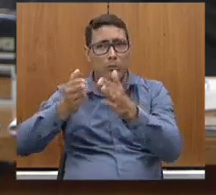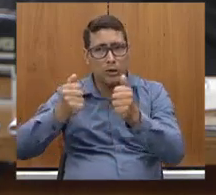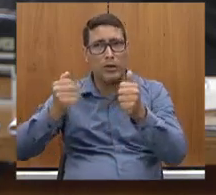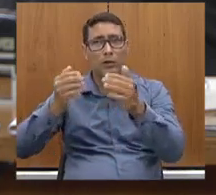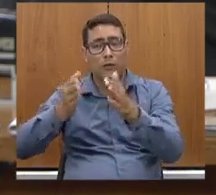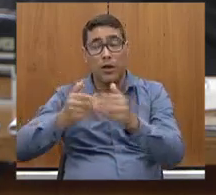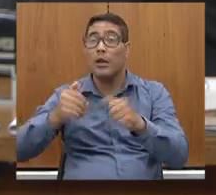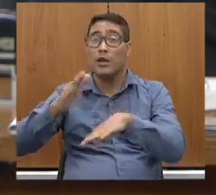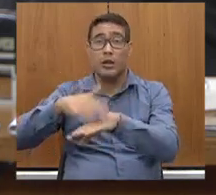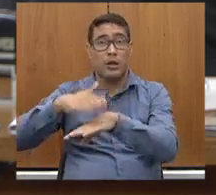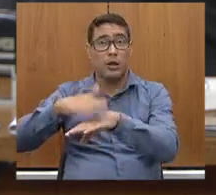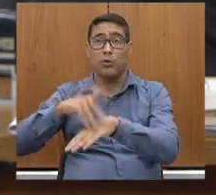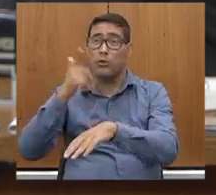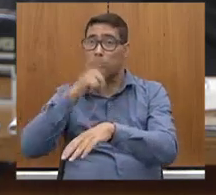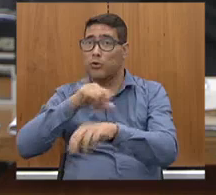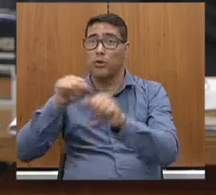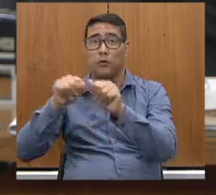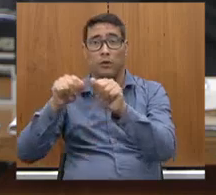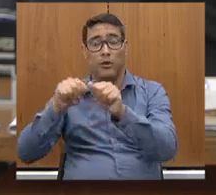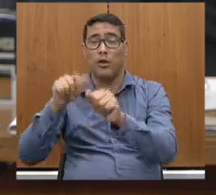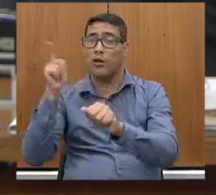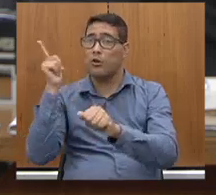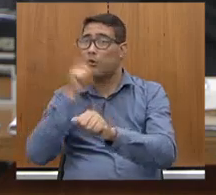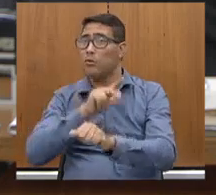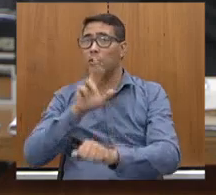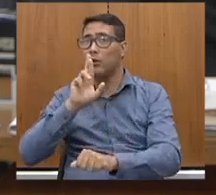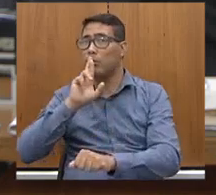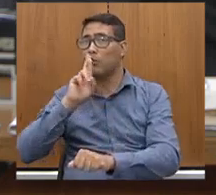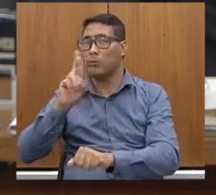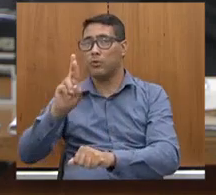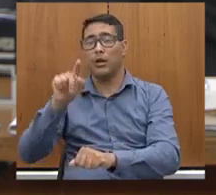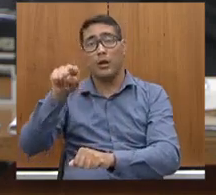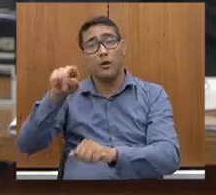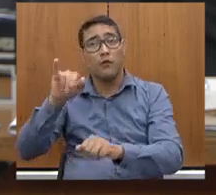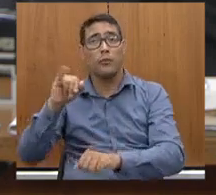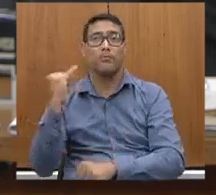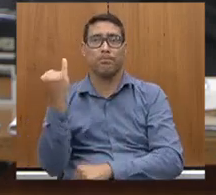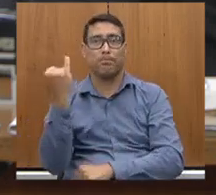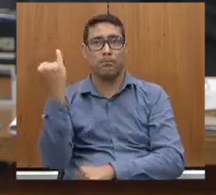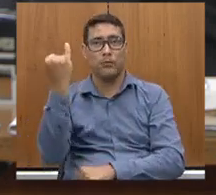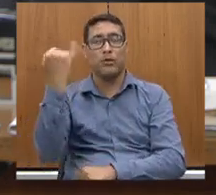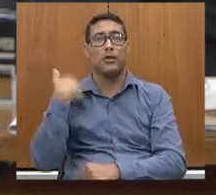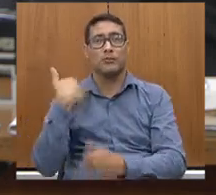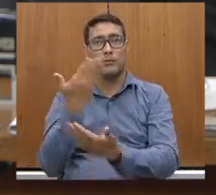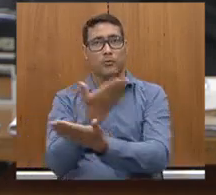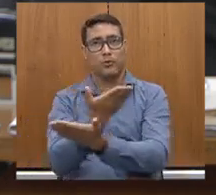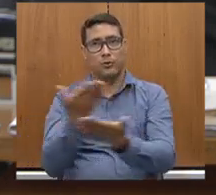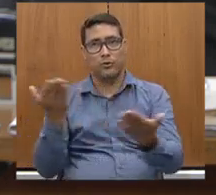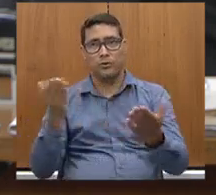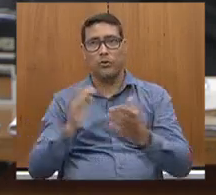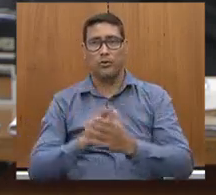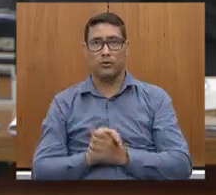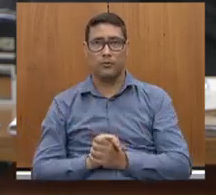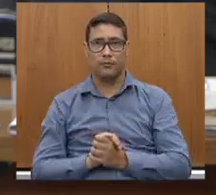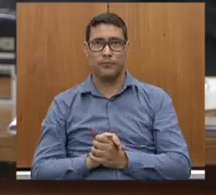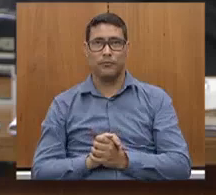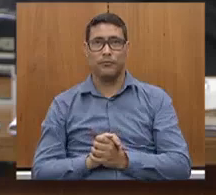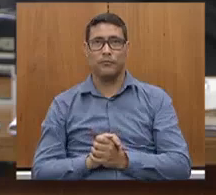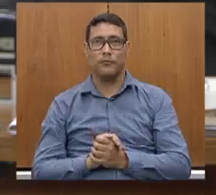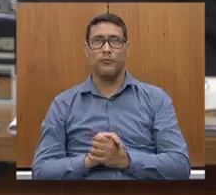fazer, ele conseguiu nos responder, e isso foi muito importante para todos nós. Eu deixei por último,